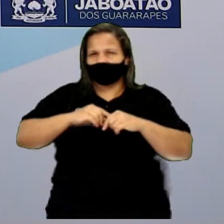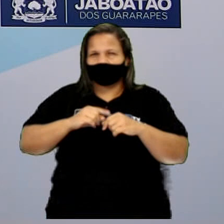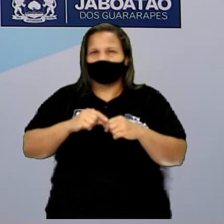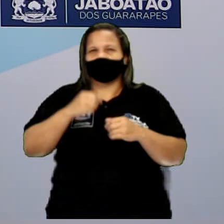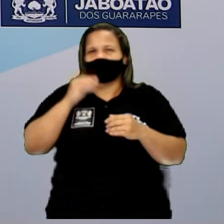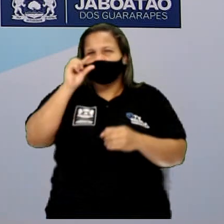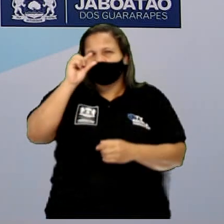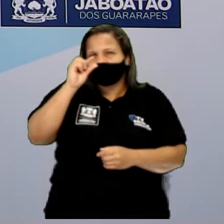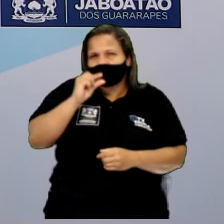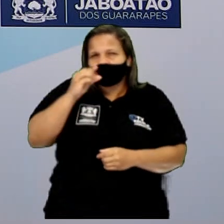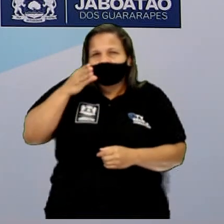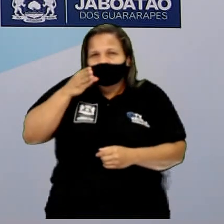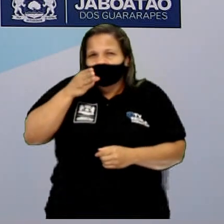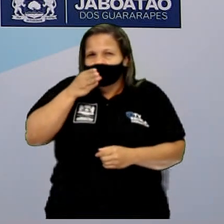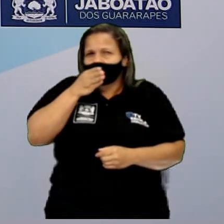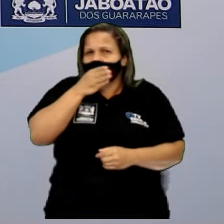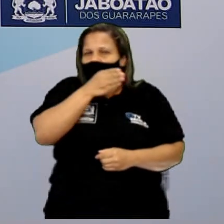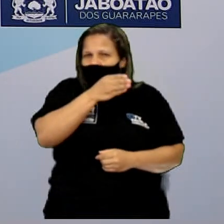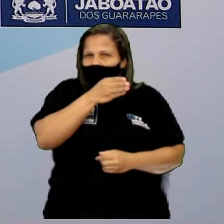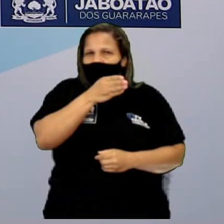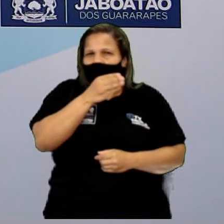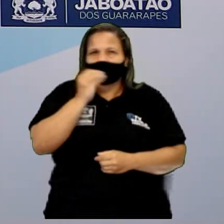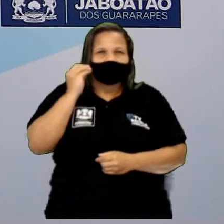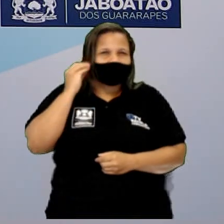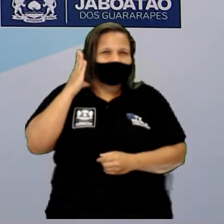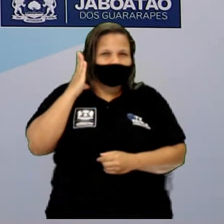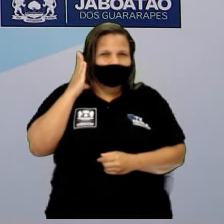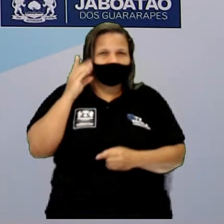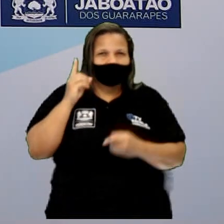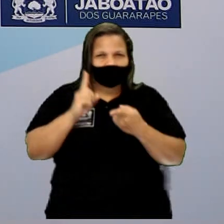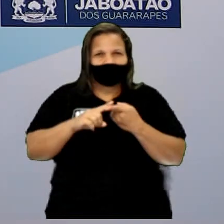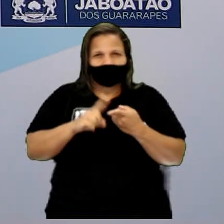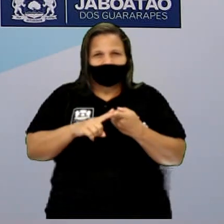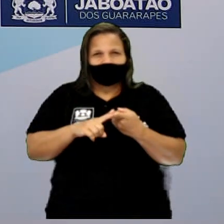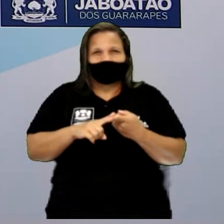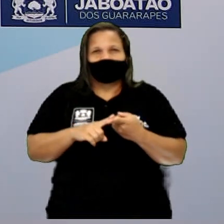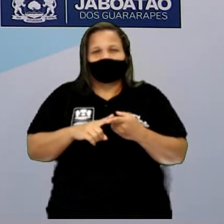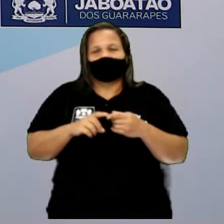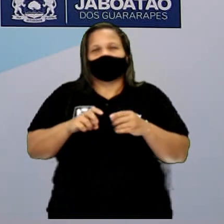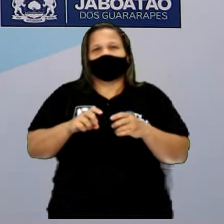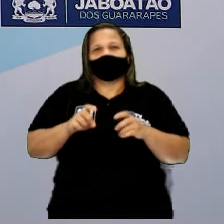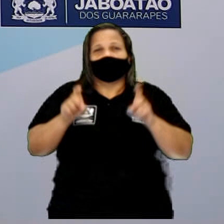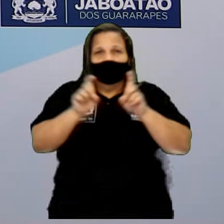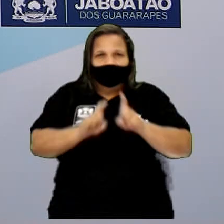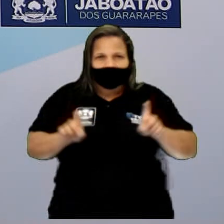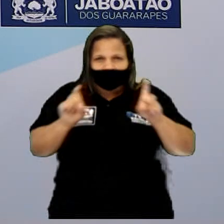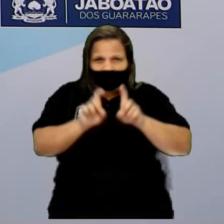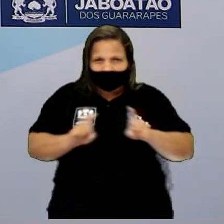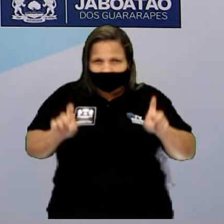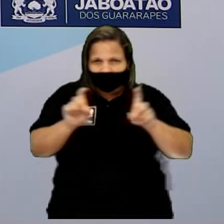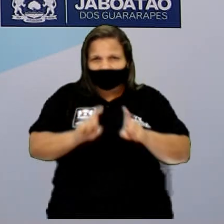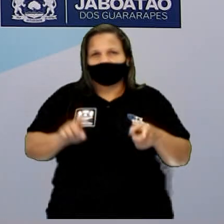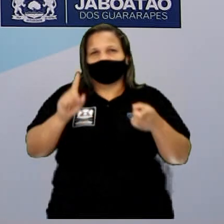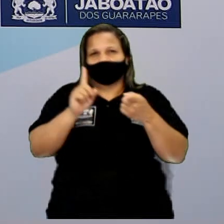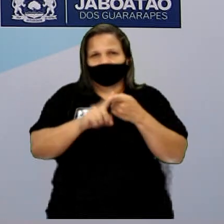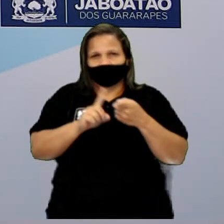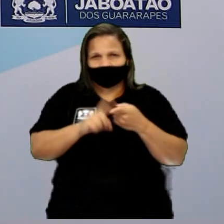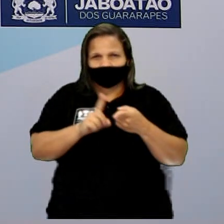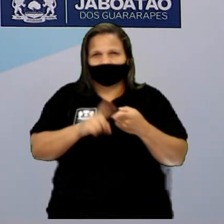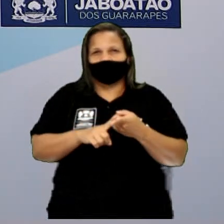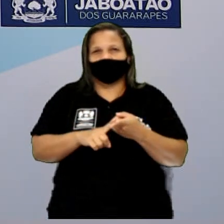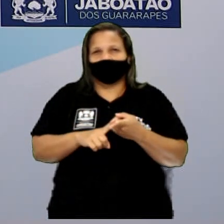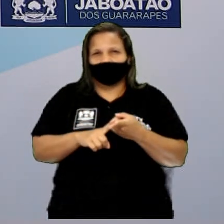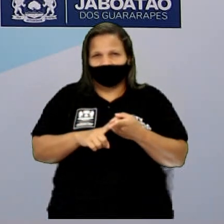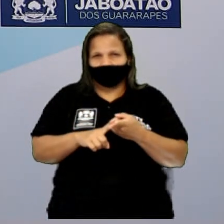tem um pouquinho pelo menos de efeito joule. Pode observar que um computador, por exemplo, ele vai ter lá um